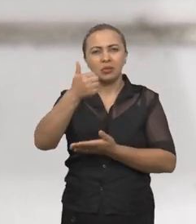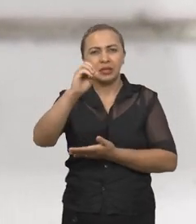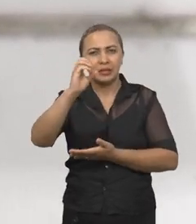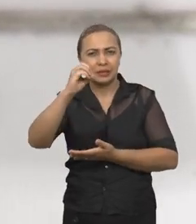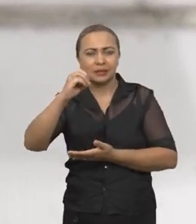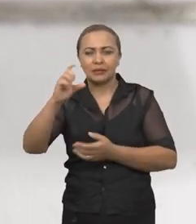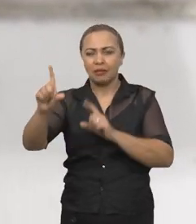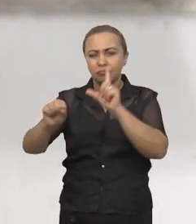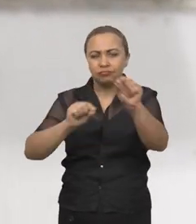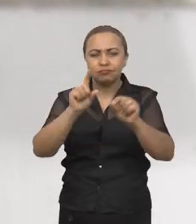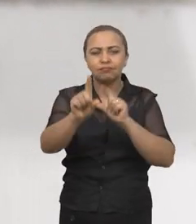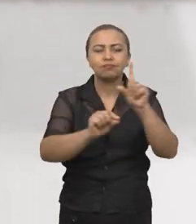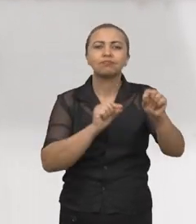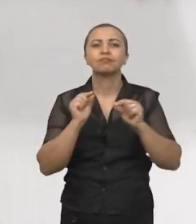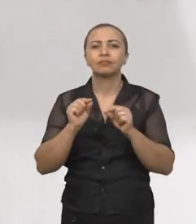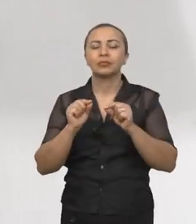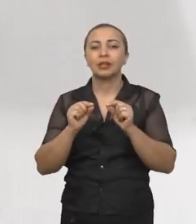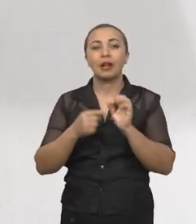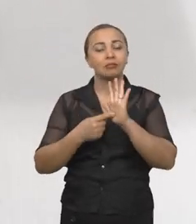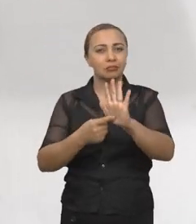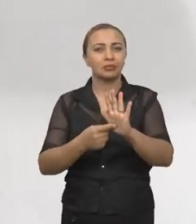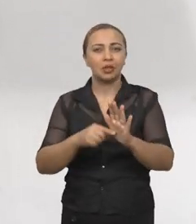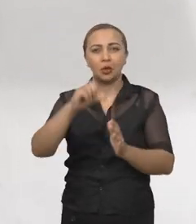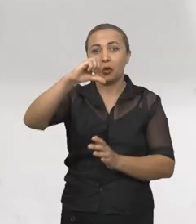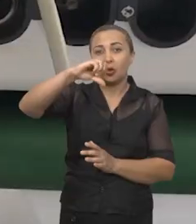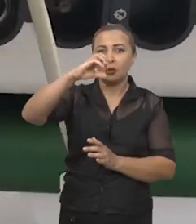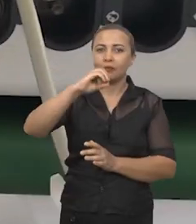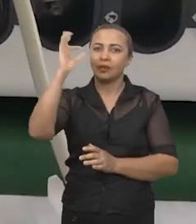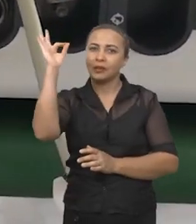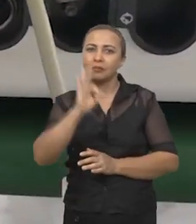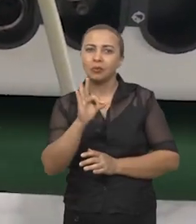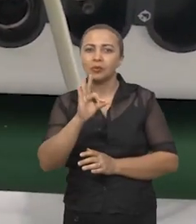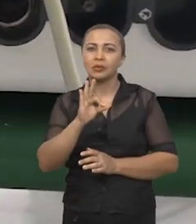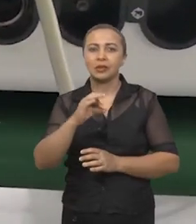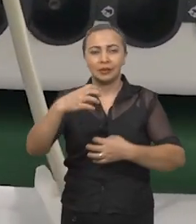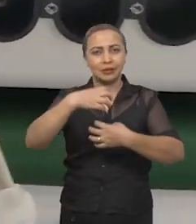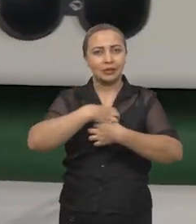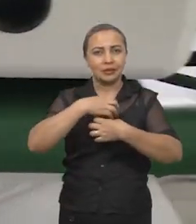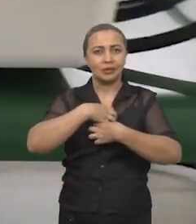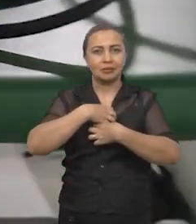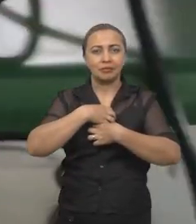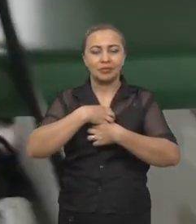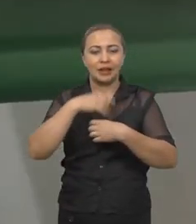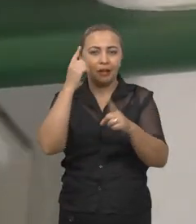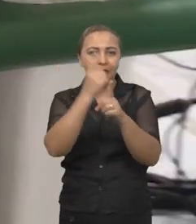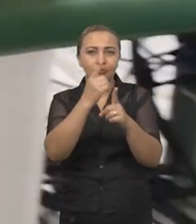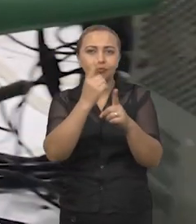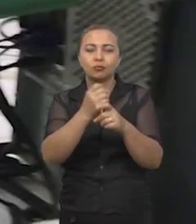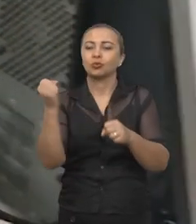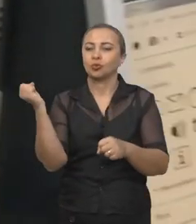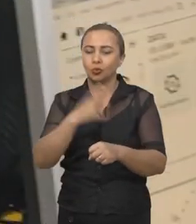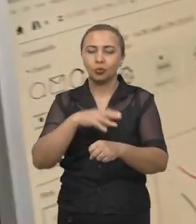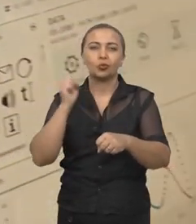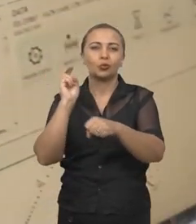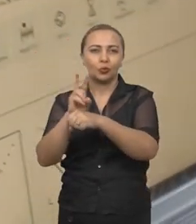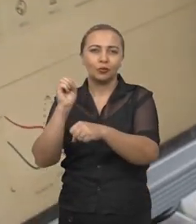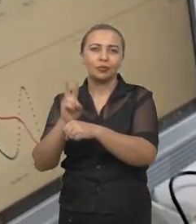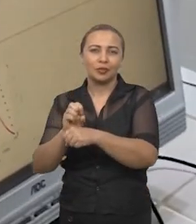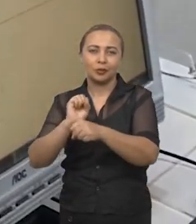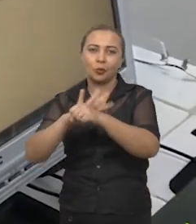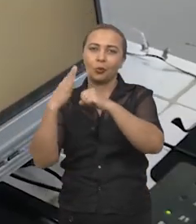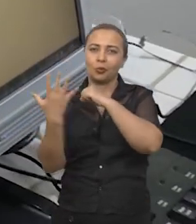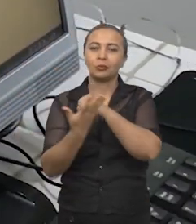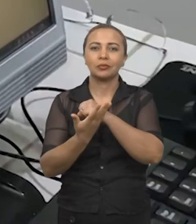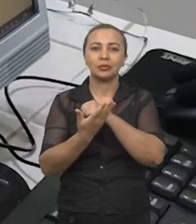soro sanguíneo apresentaram aproximadamente 90% de sensibilidade na detecção do novo coronavírus.